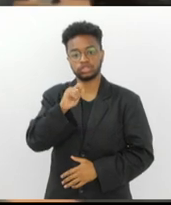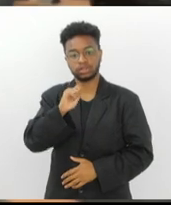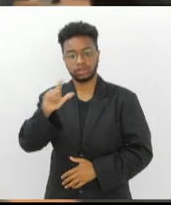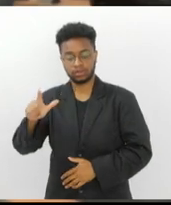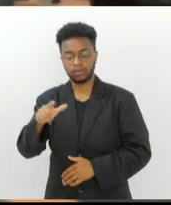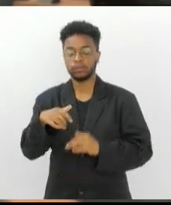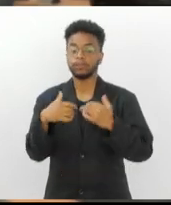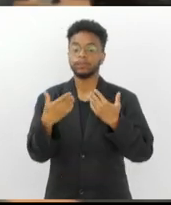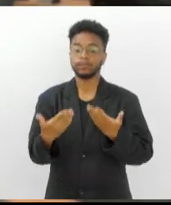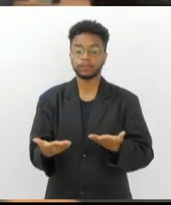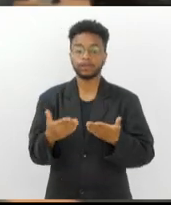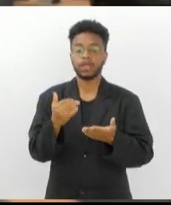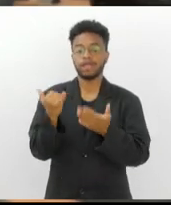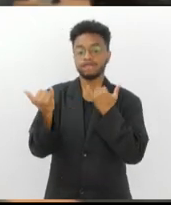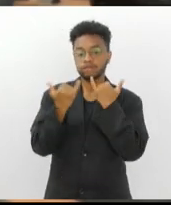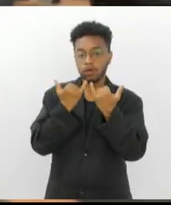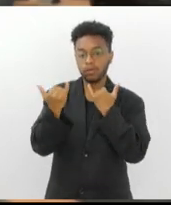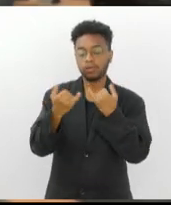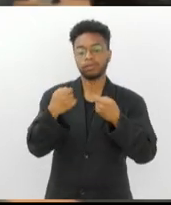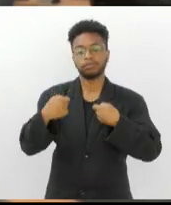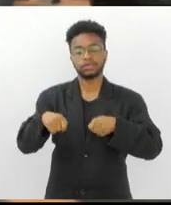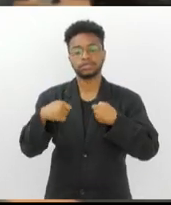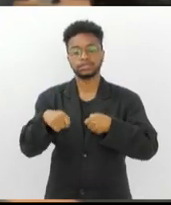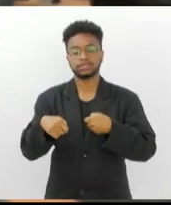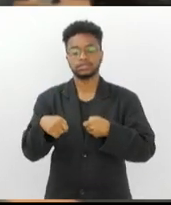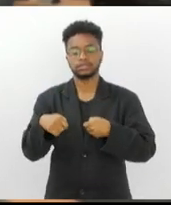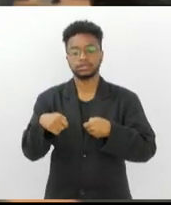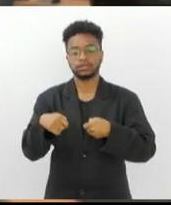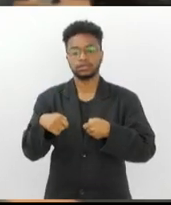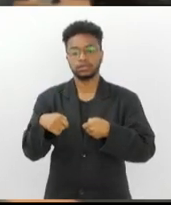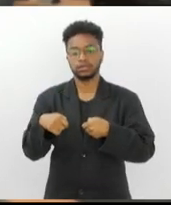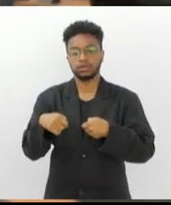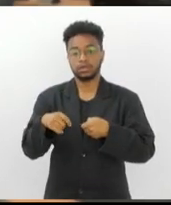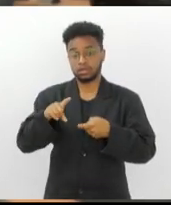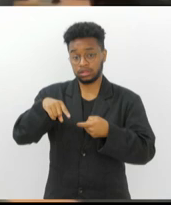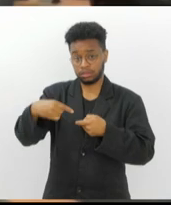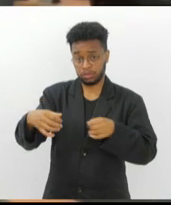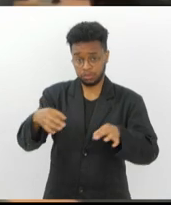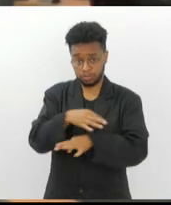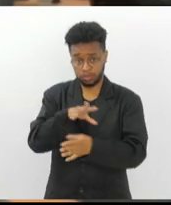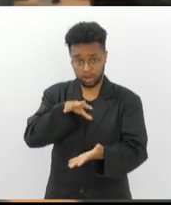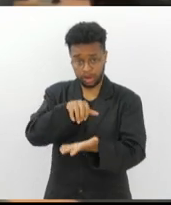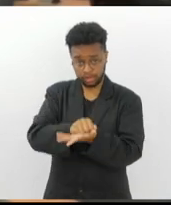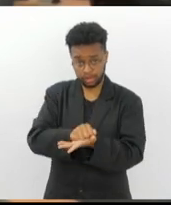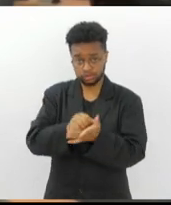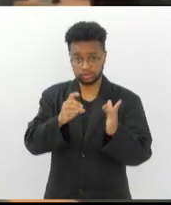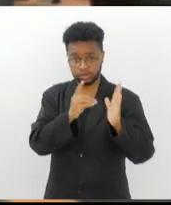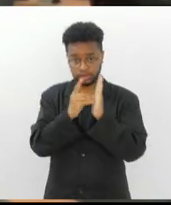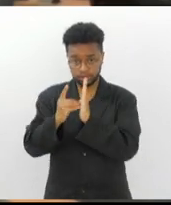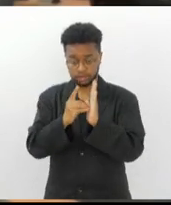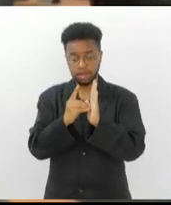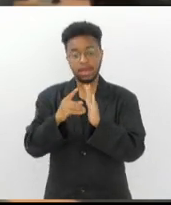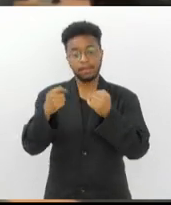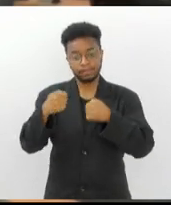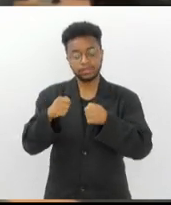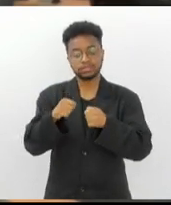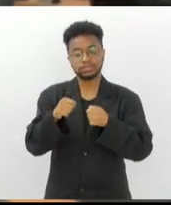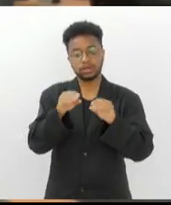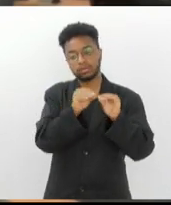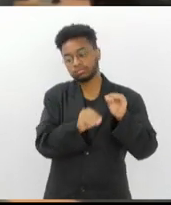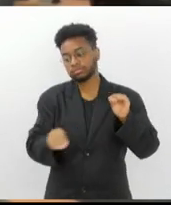esses dados devem ser, a partir desse cadastro interno do DETRAN, até que o veículo seja